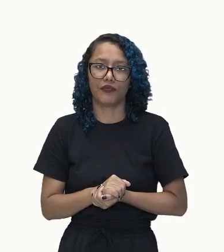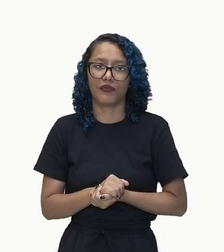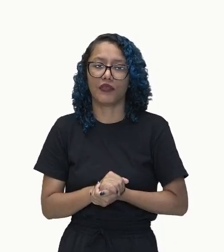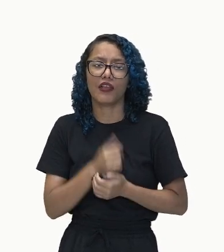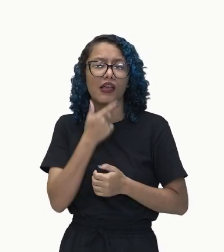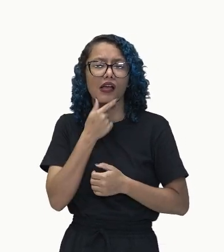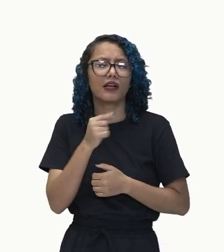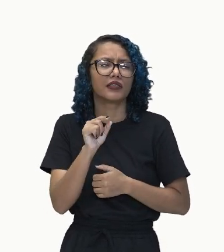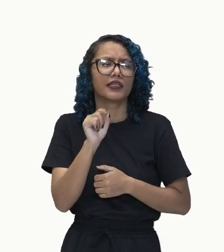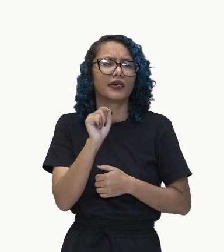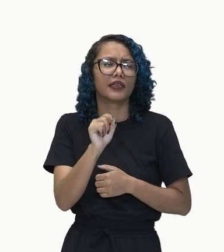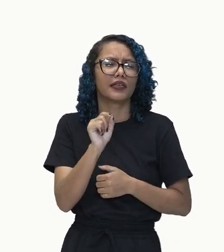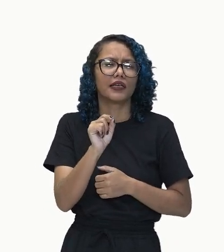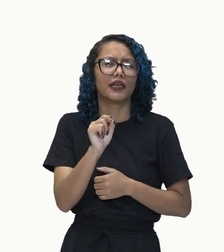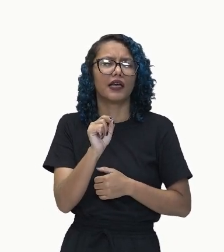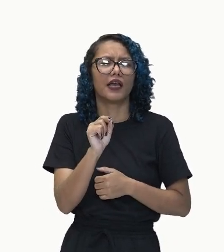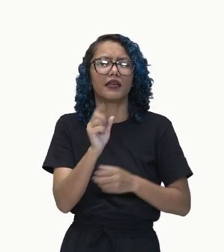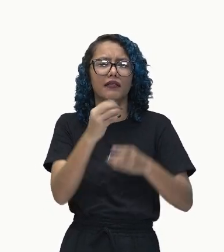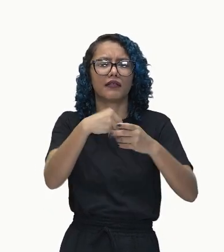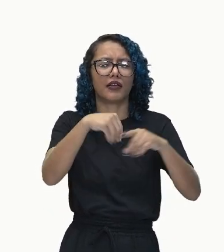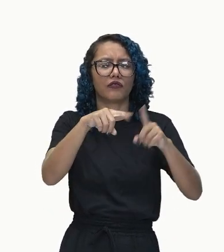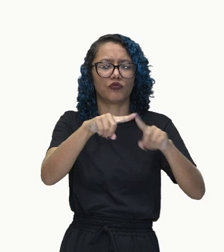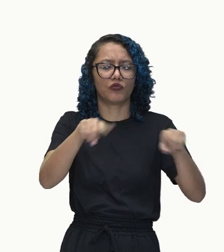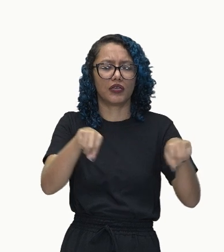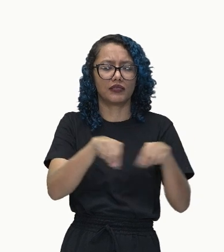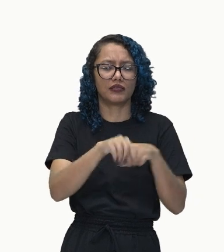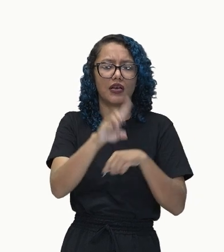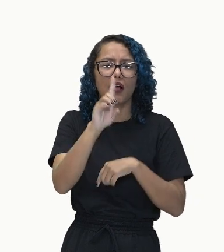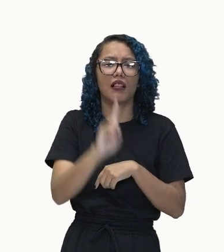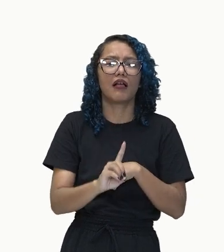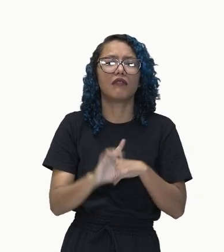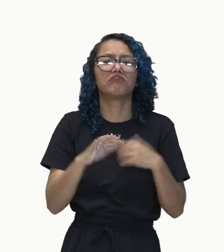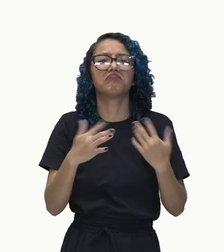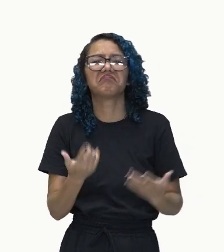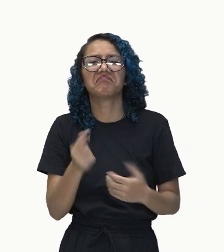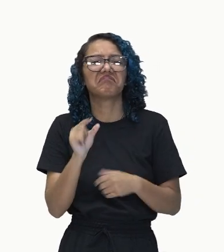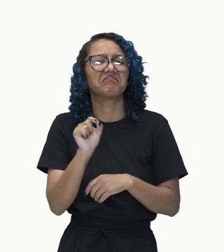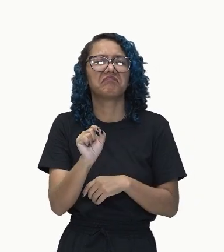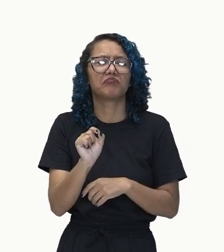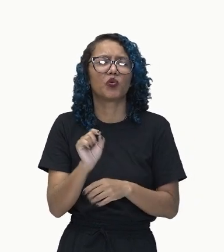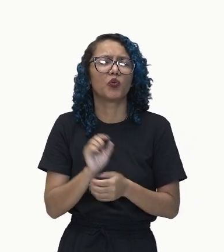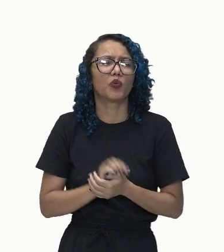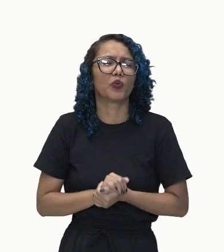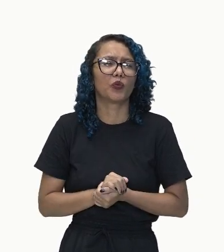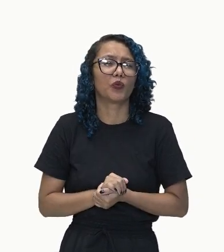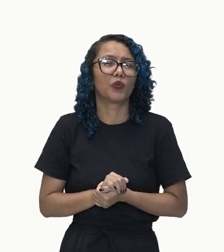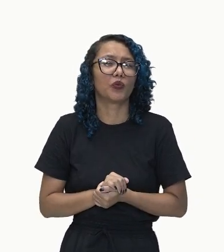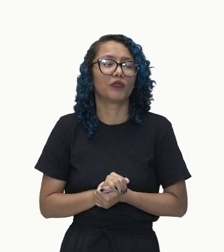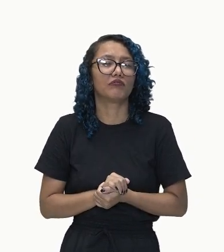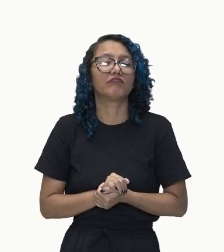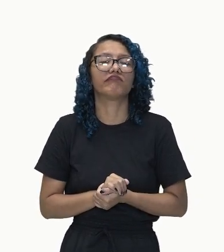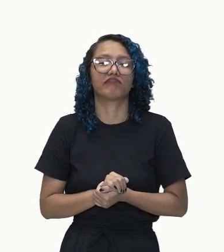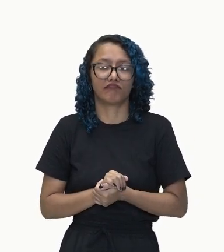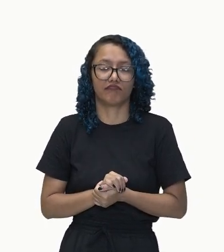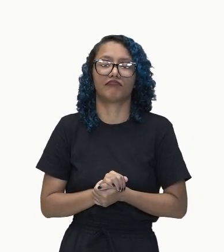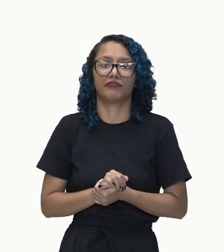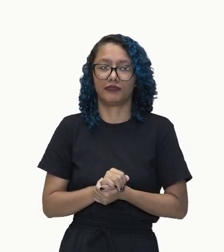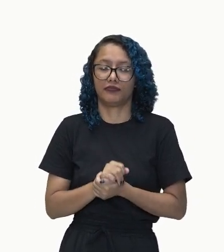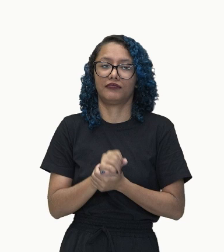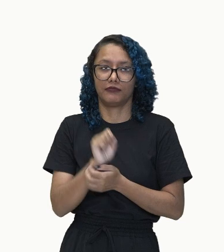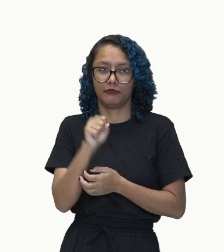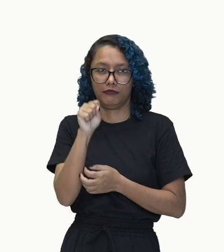está na sala da diretora? Quem? Isso? É isso mesmo.